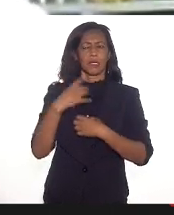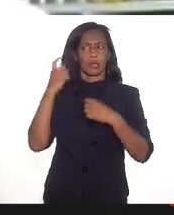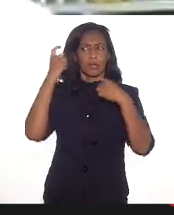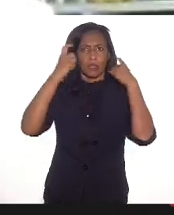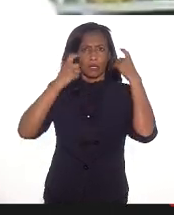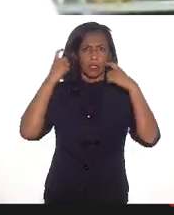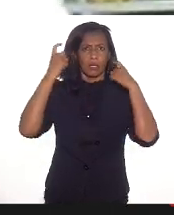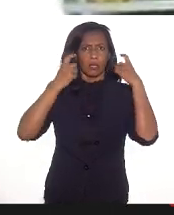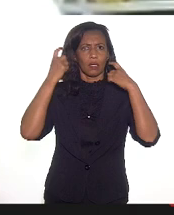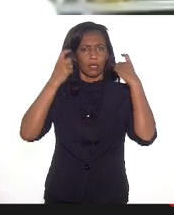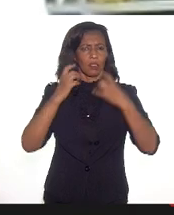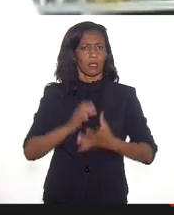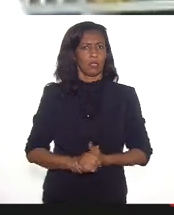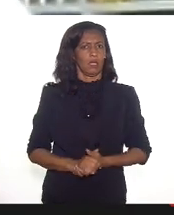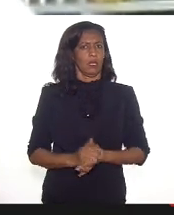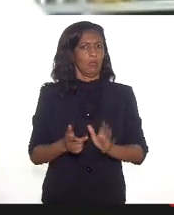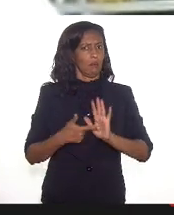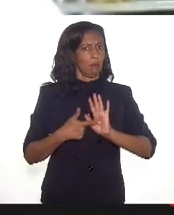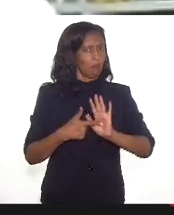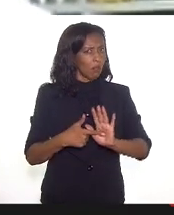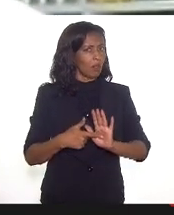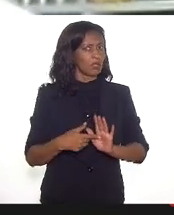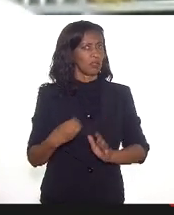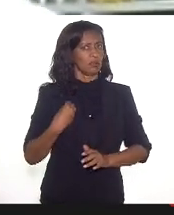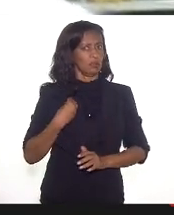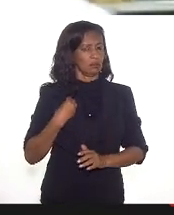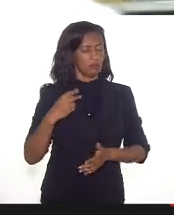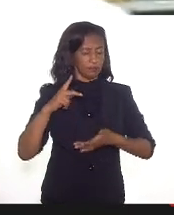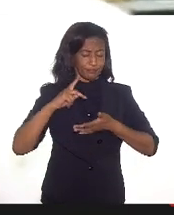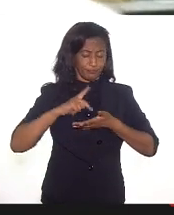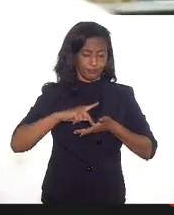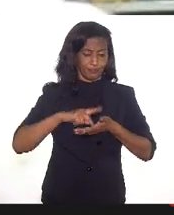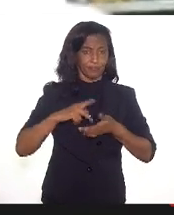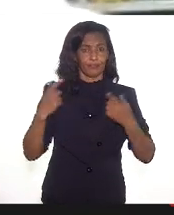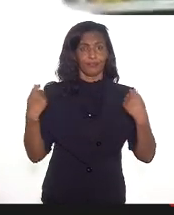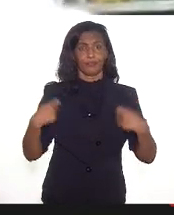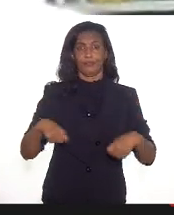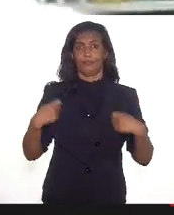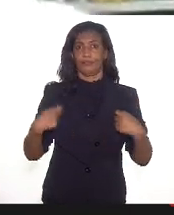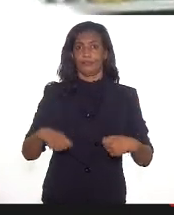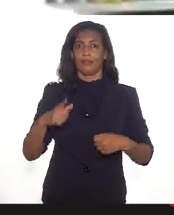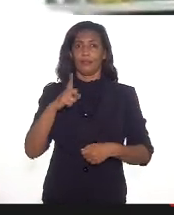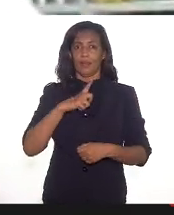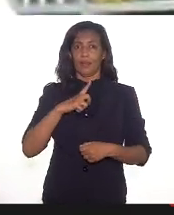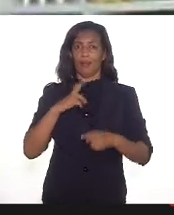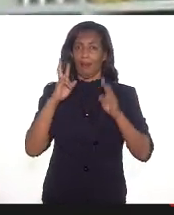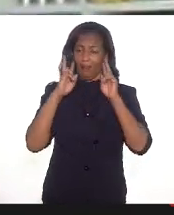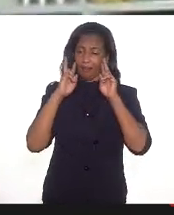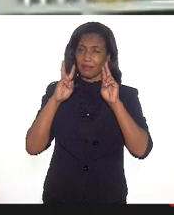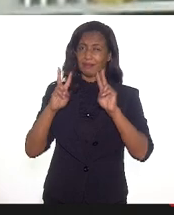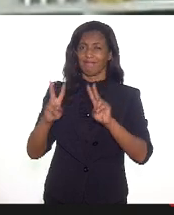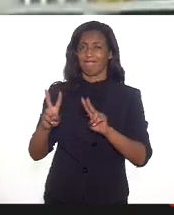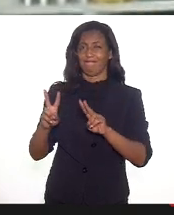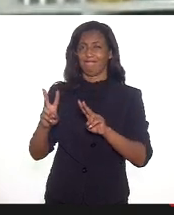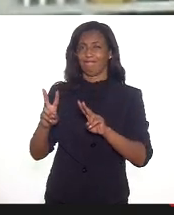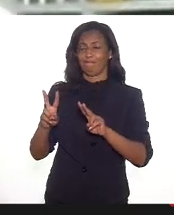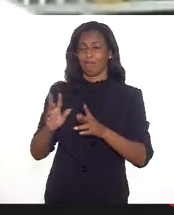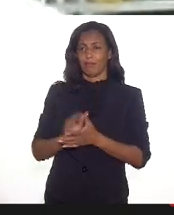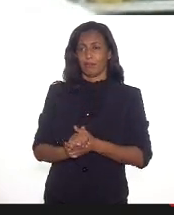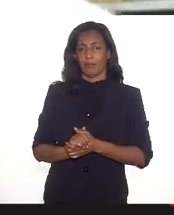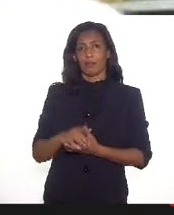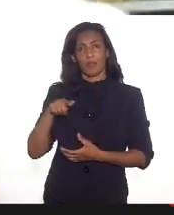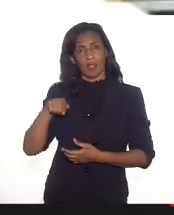muito, mas que mostra que vivemos uma realidade que precisa, de fato, ter uma atenção. Desses